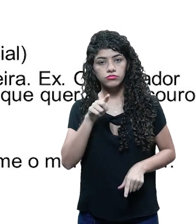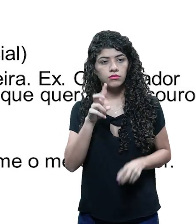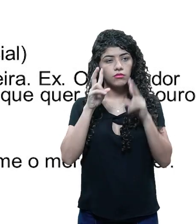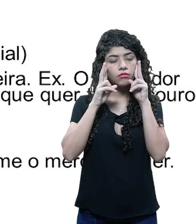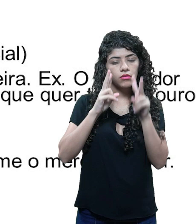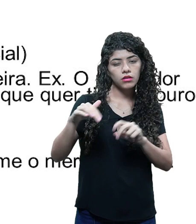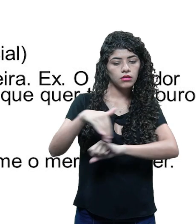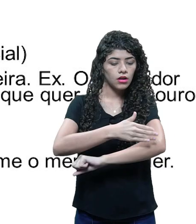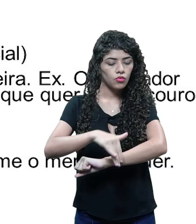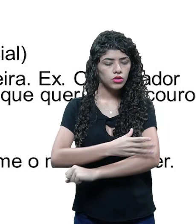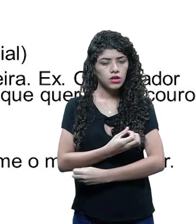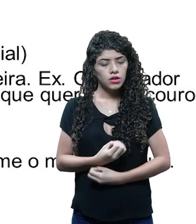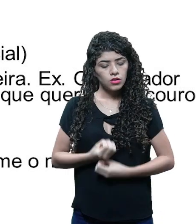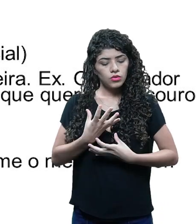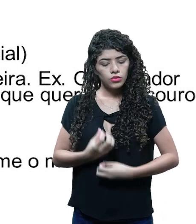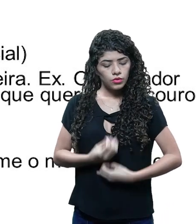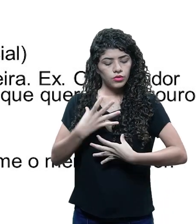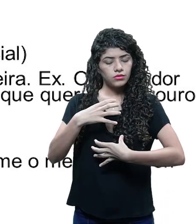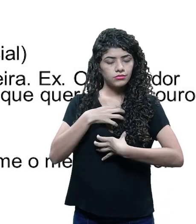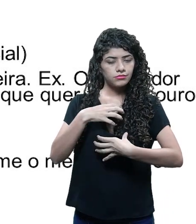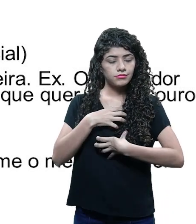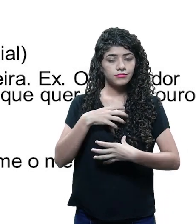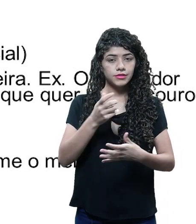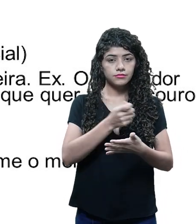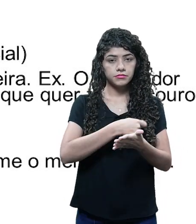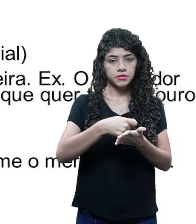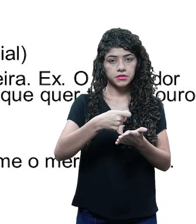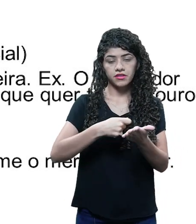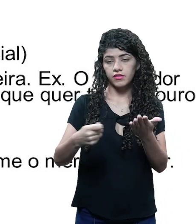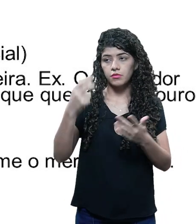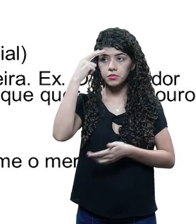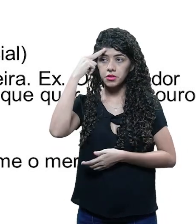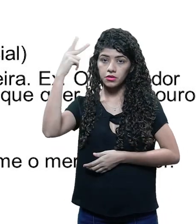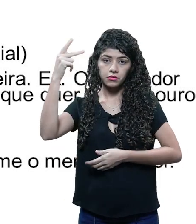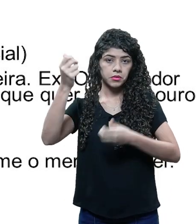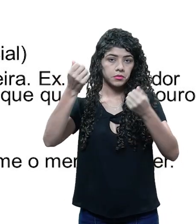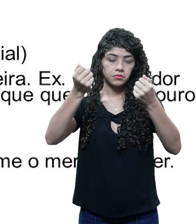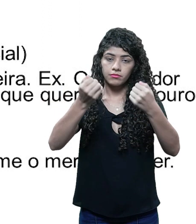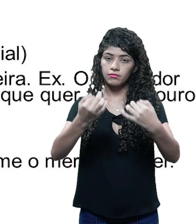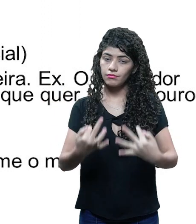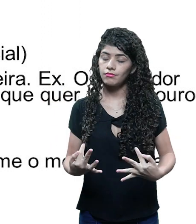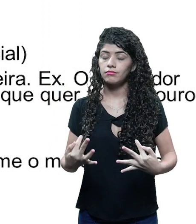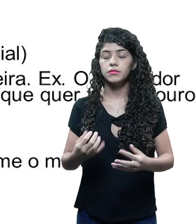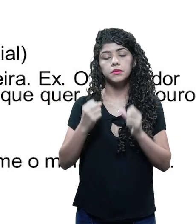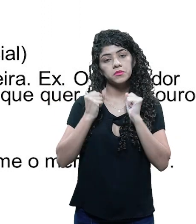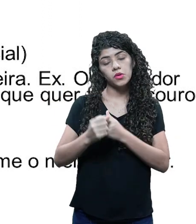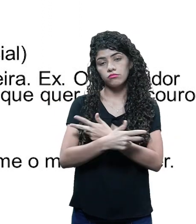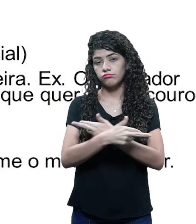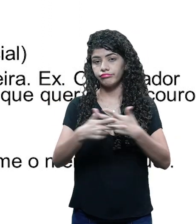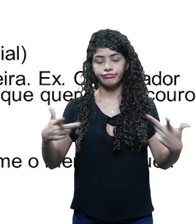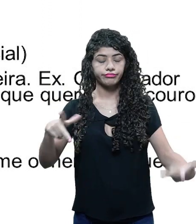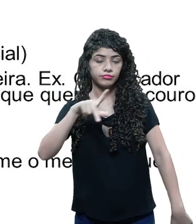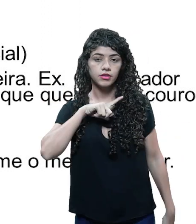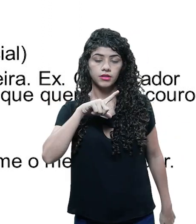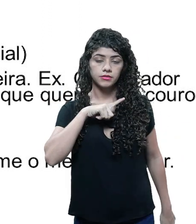vê na rua, e essa cena pode te inspirar a escrever uma história inteira. Então, ideia, ela veio daí, ela pode